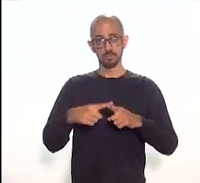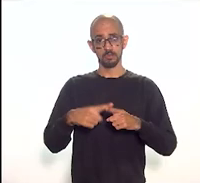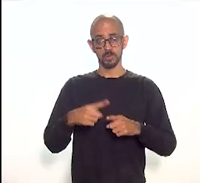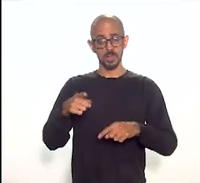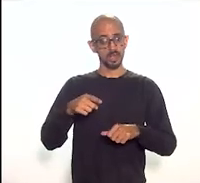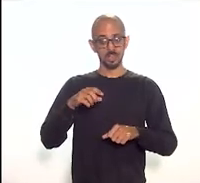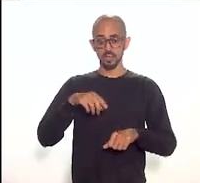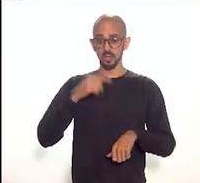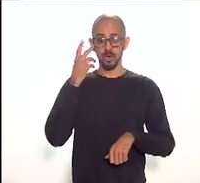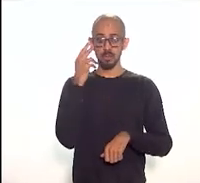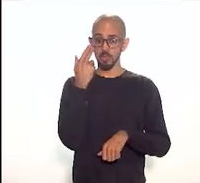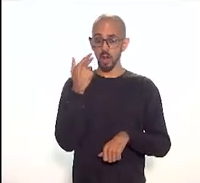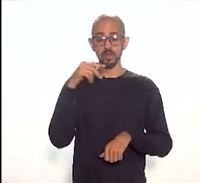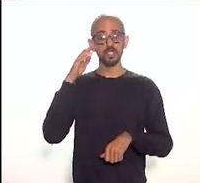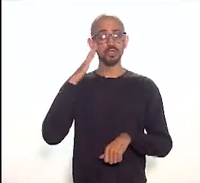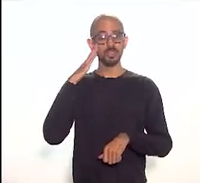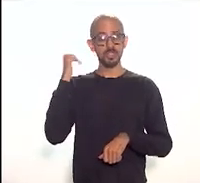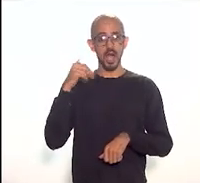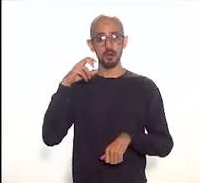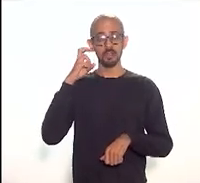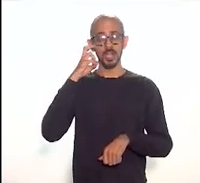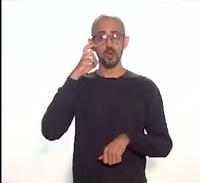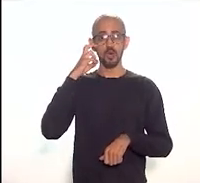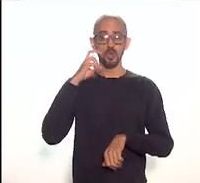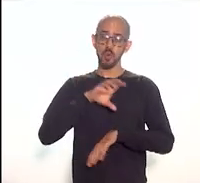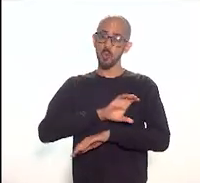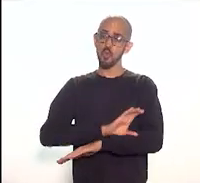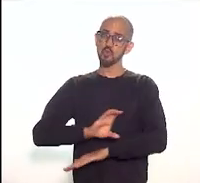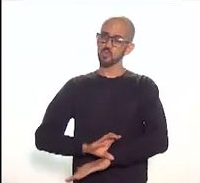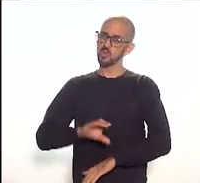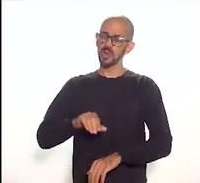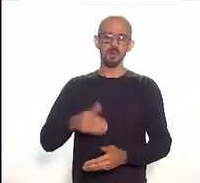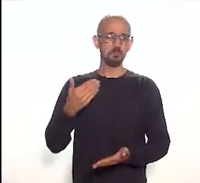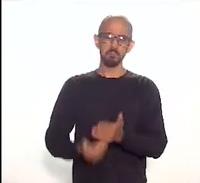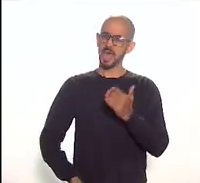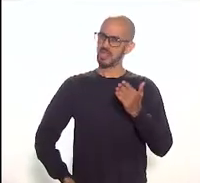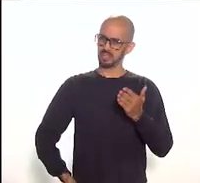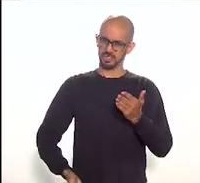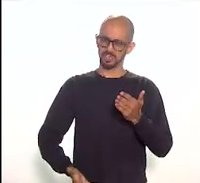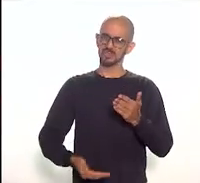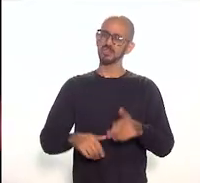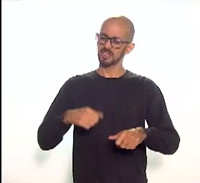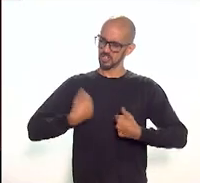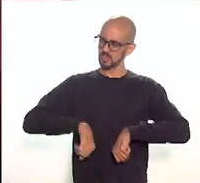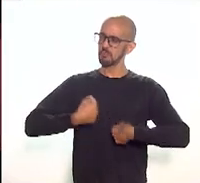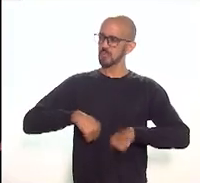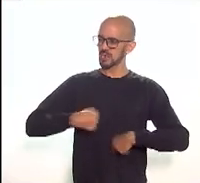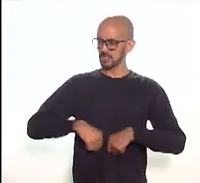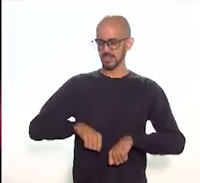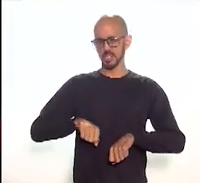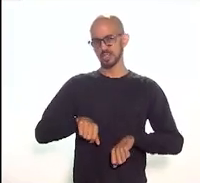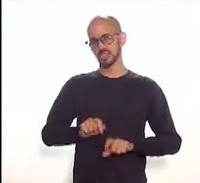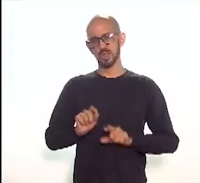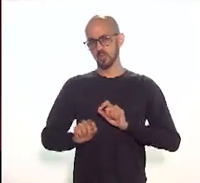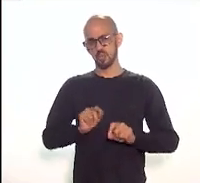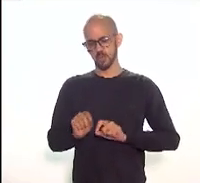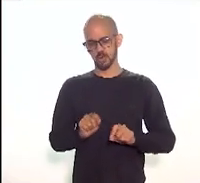cultura nós sabemos é a primeira que perde recursos então é preciso para a continuidade desse projeto seja lá